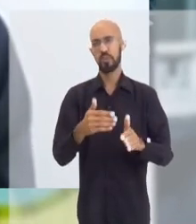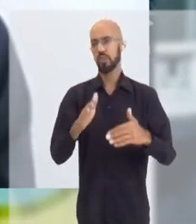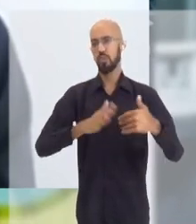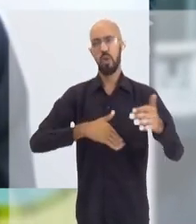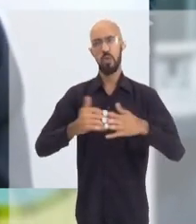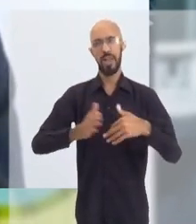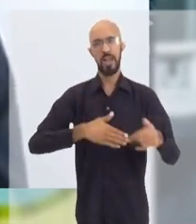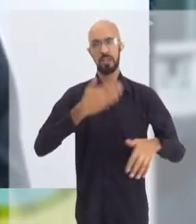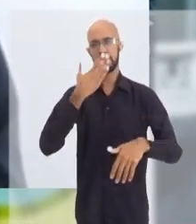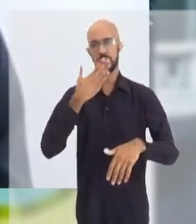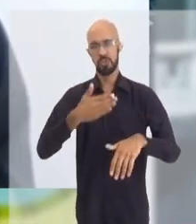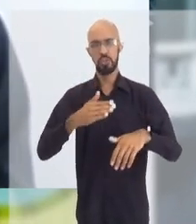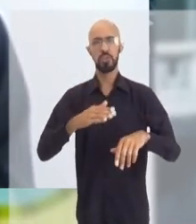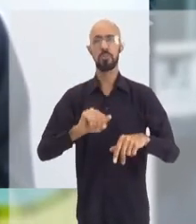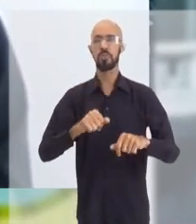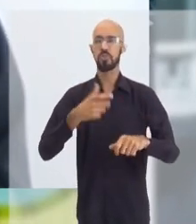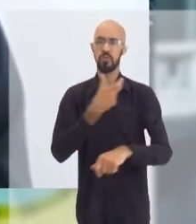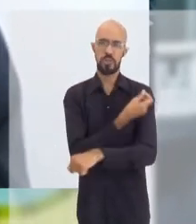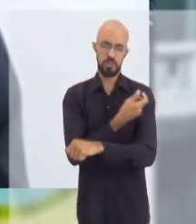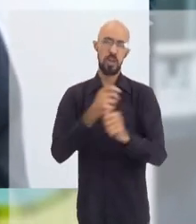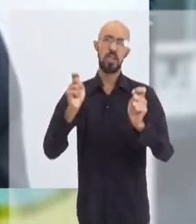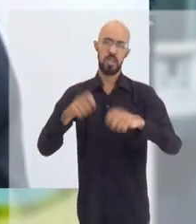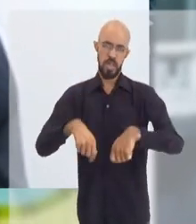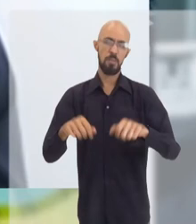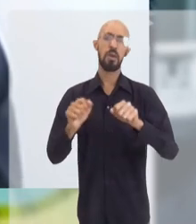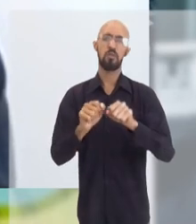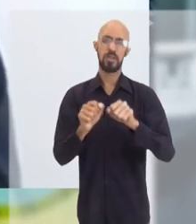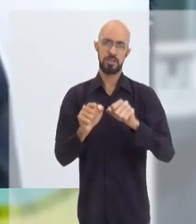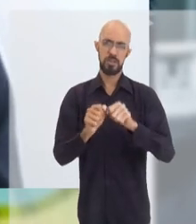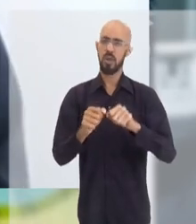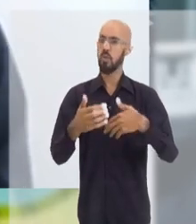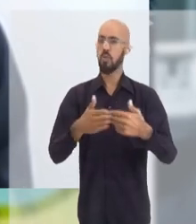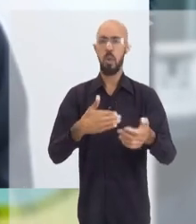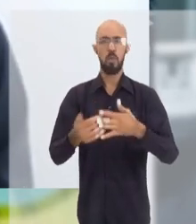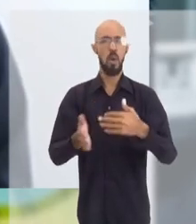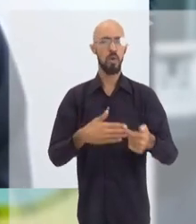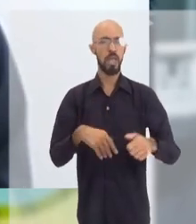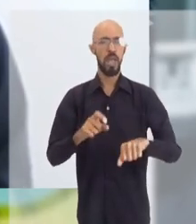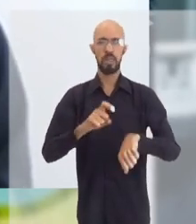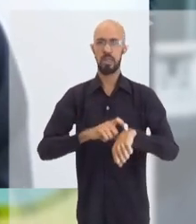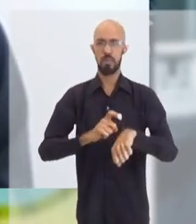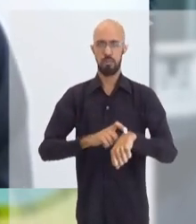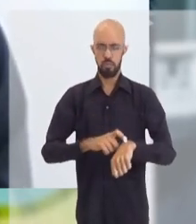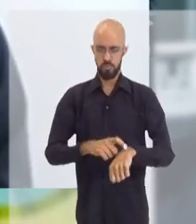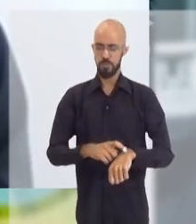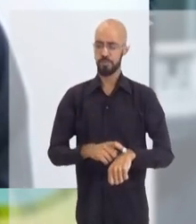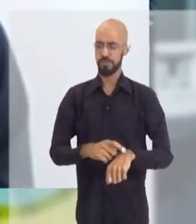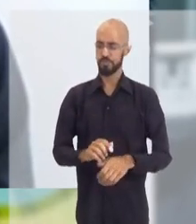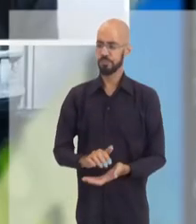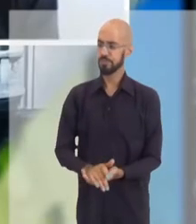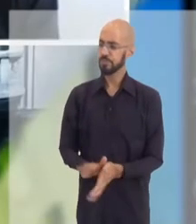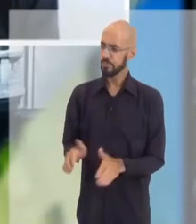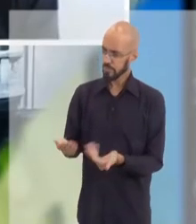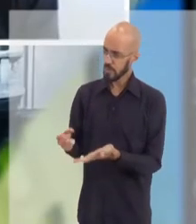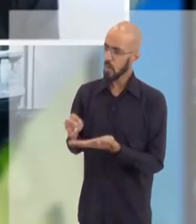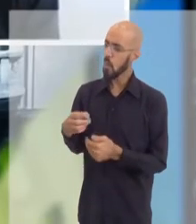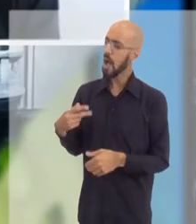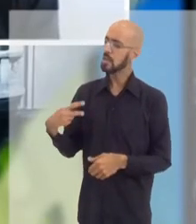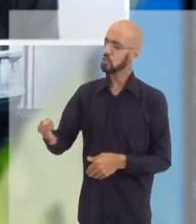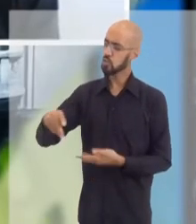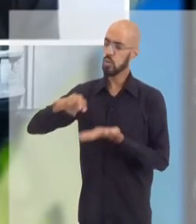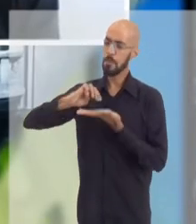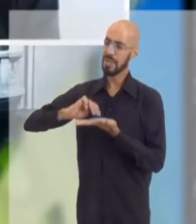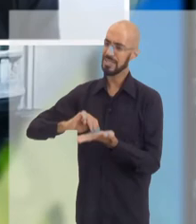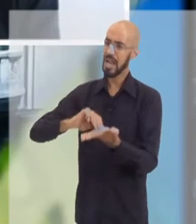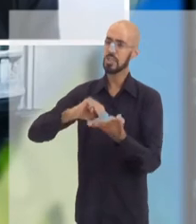vacina que se se aplicar juntos, simultaneamente, ou com qualquer intervalo em relação à vacina da Covid. Sim. Então, a sua